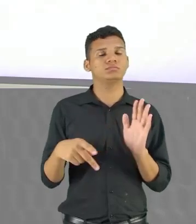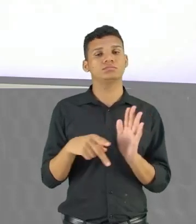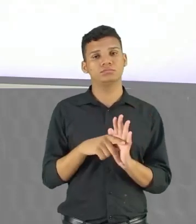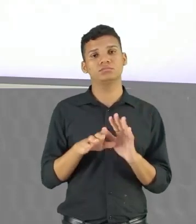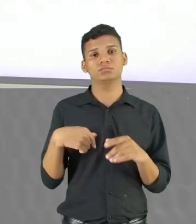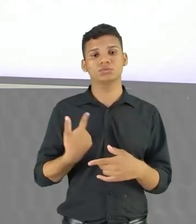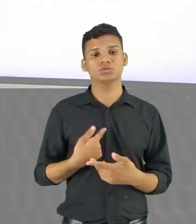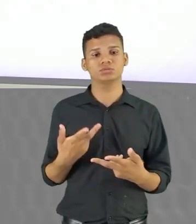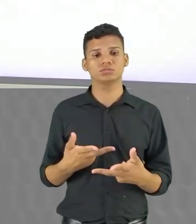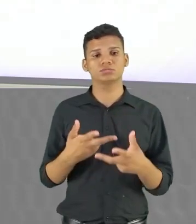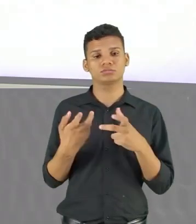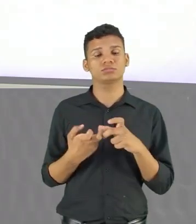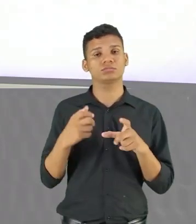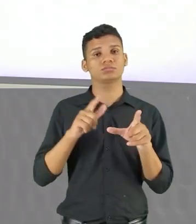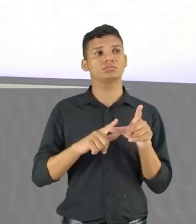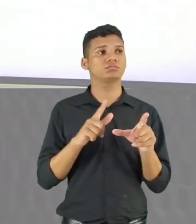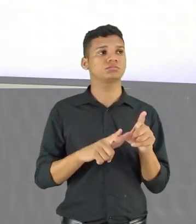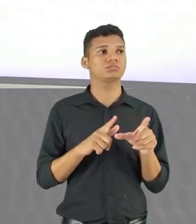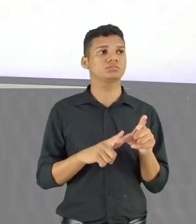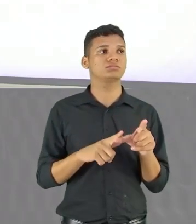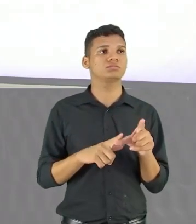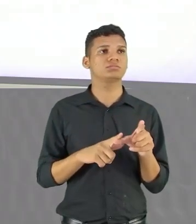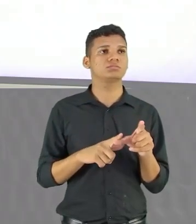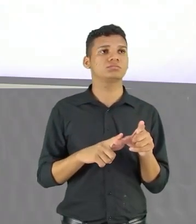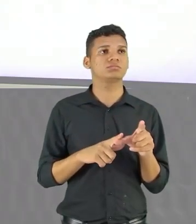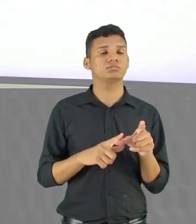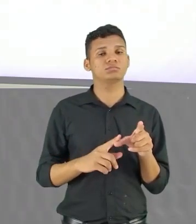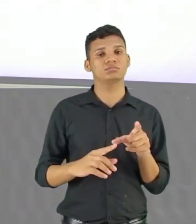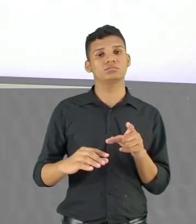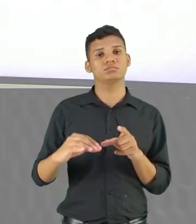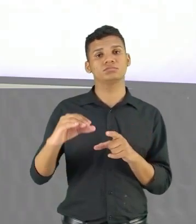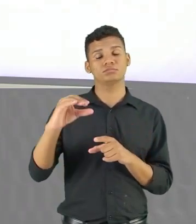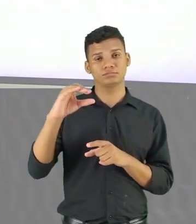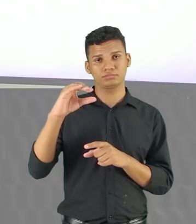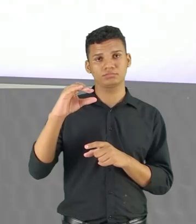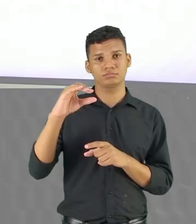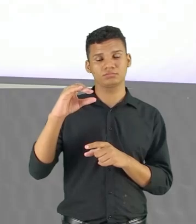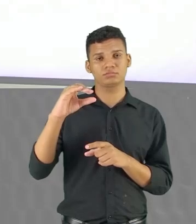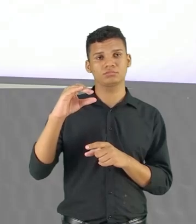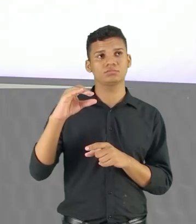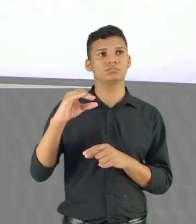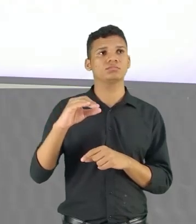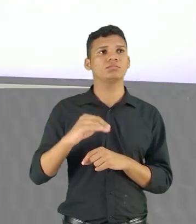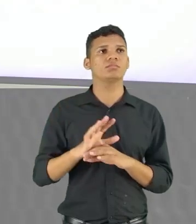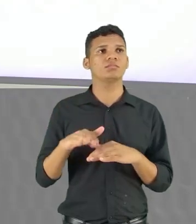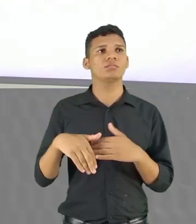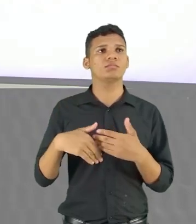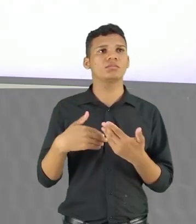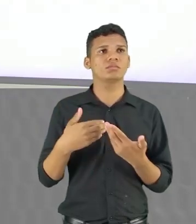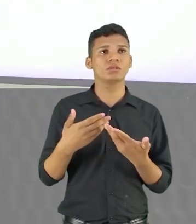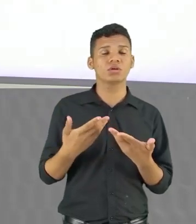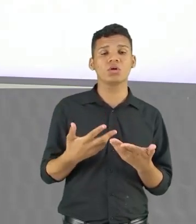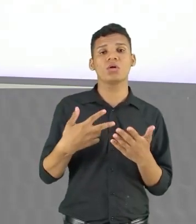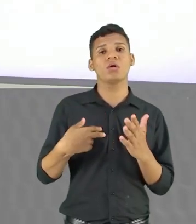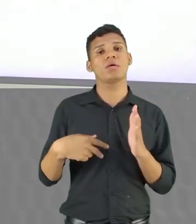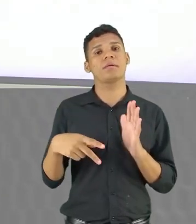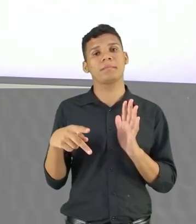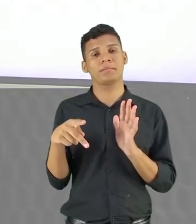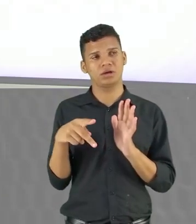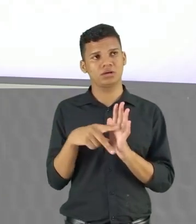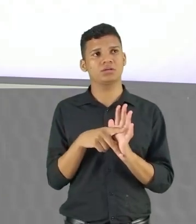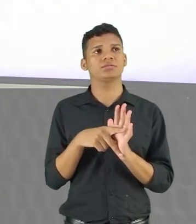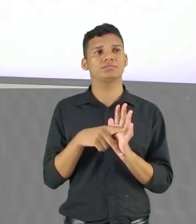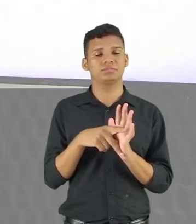E a gente vai ver Que o nosso gabarito É o que? A alternativa C Serenidade Sedimentada Pela entrega